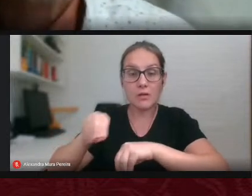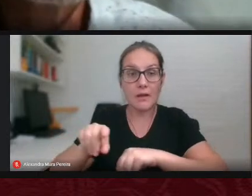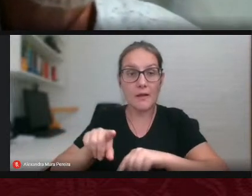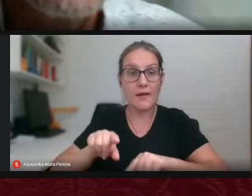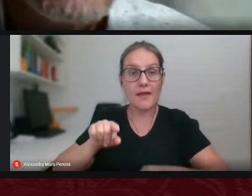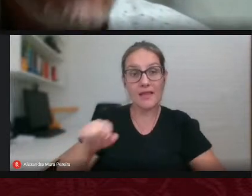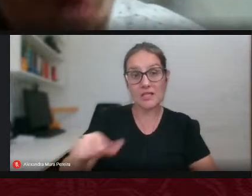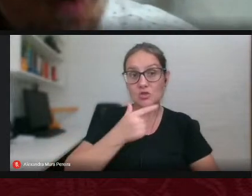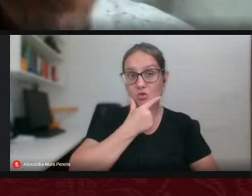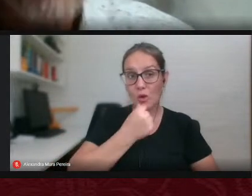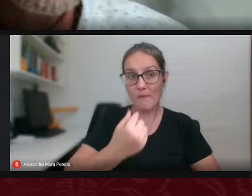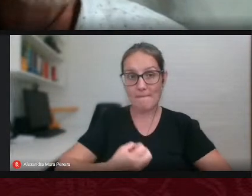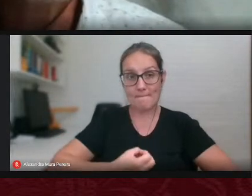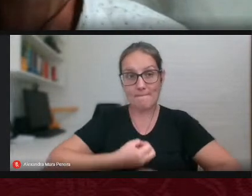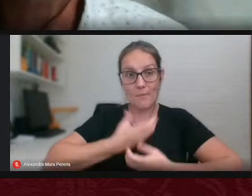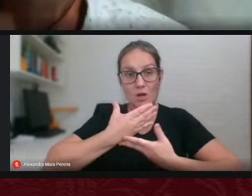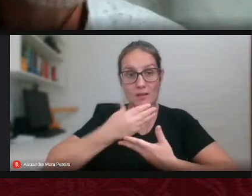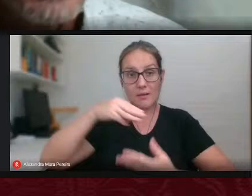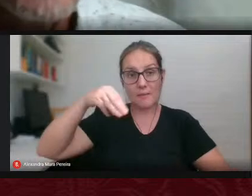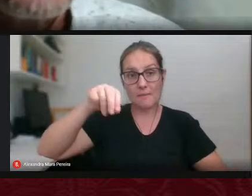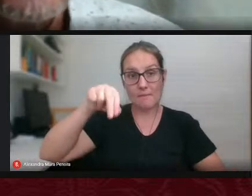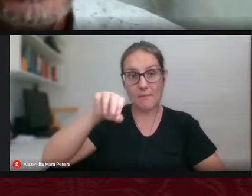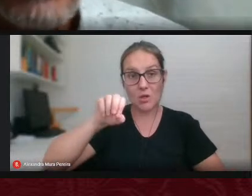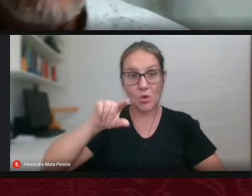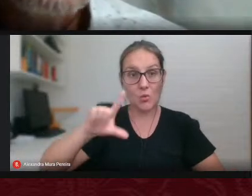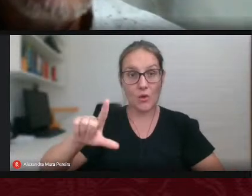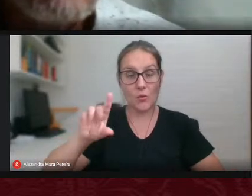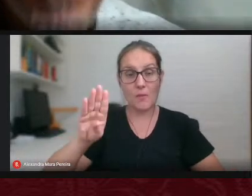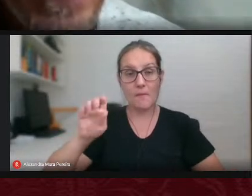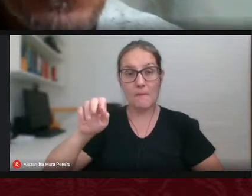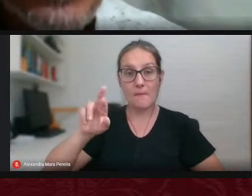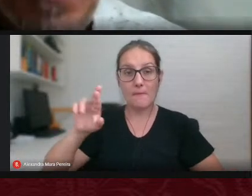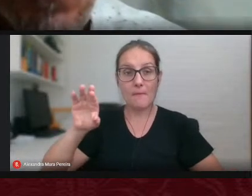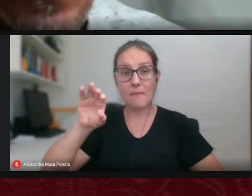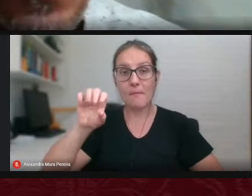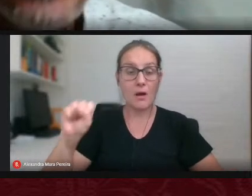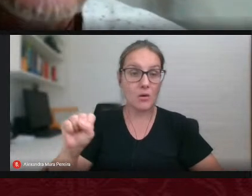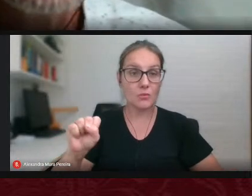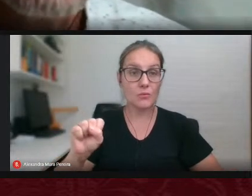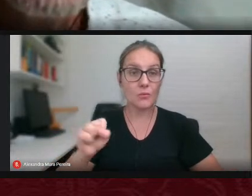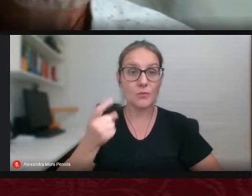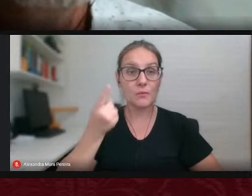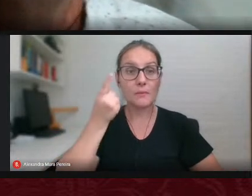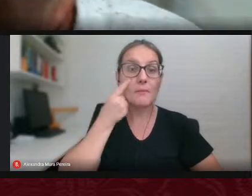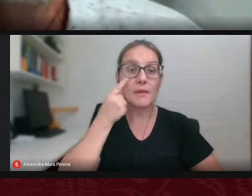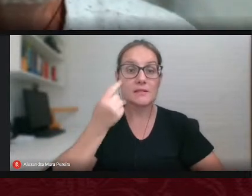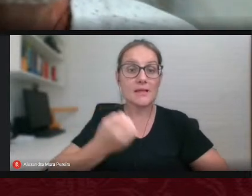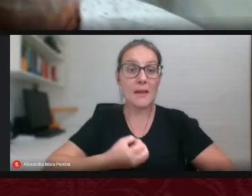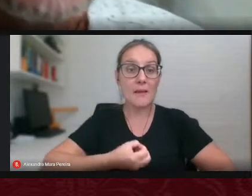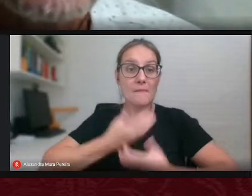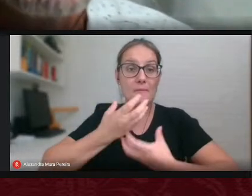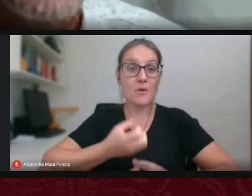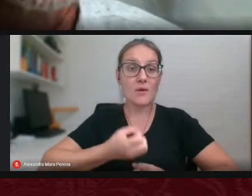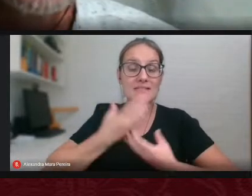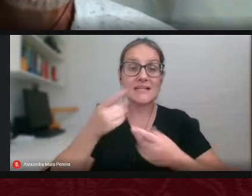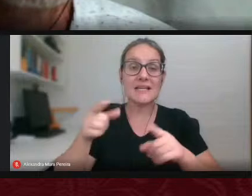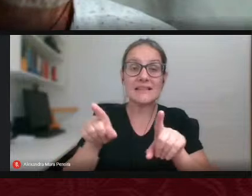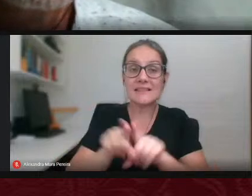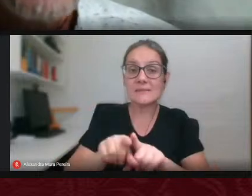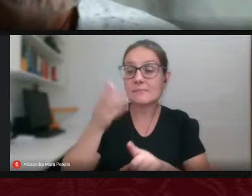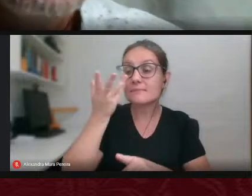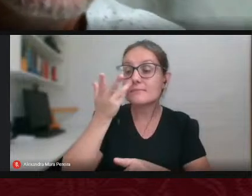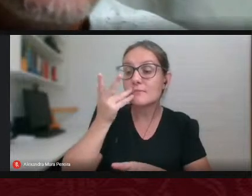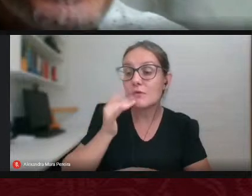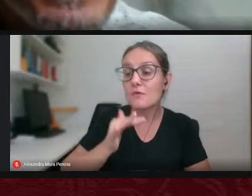Barros coloca essa multiplicidade quando pensa a poesia também como infância da linguagem